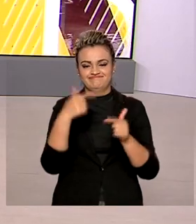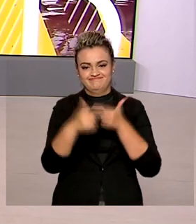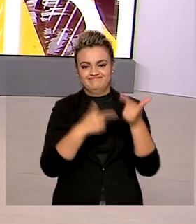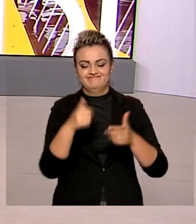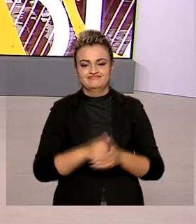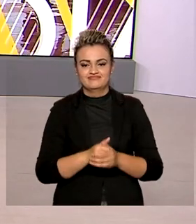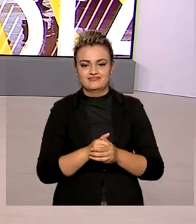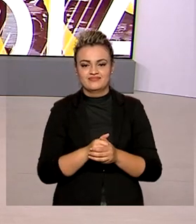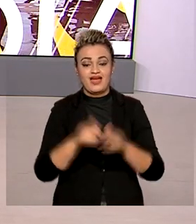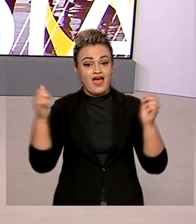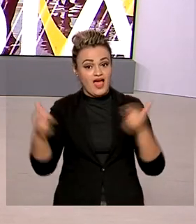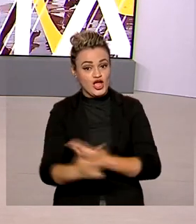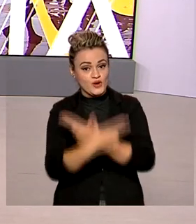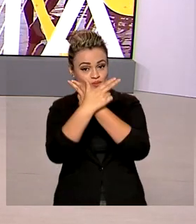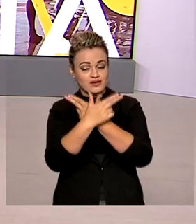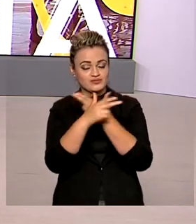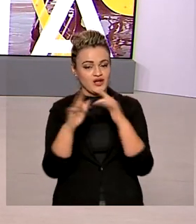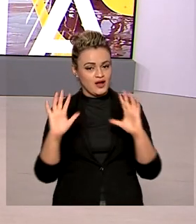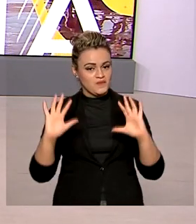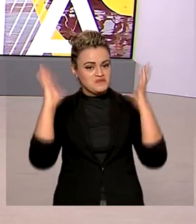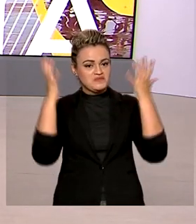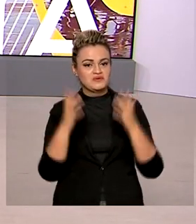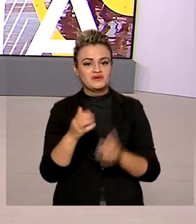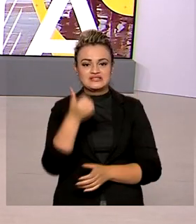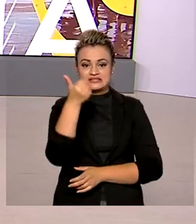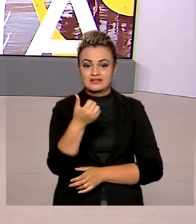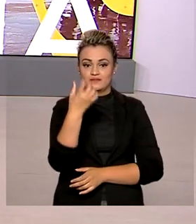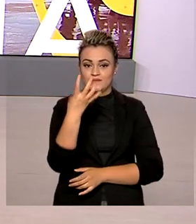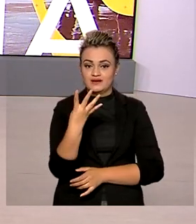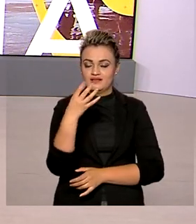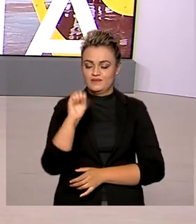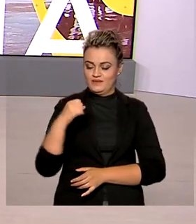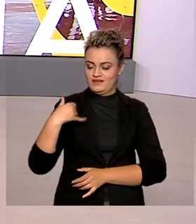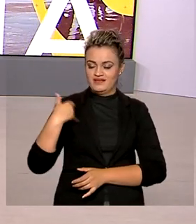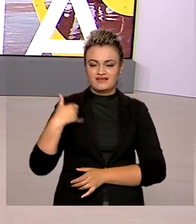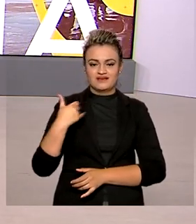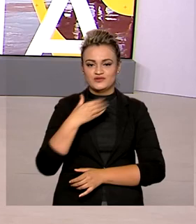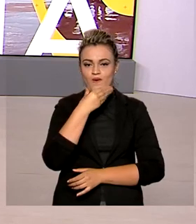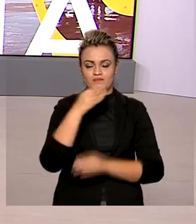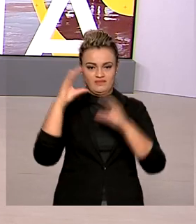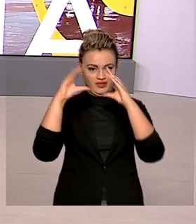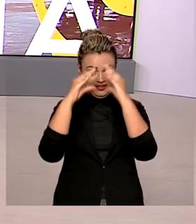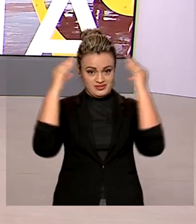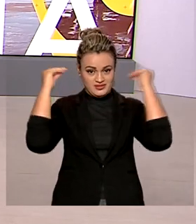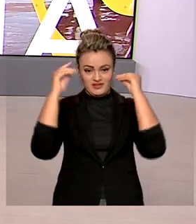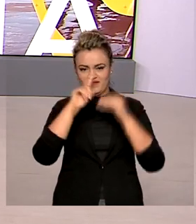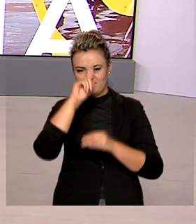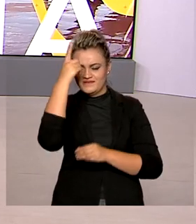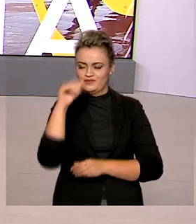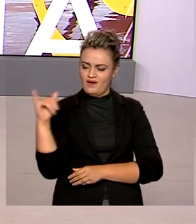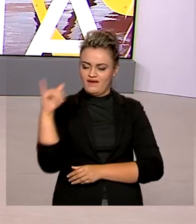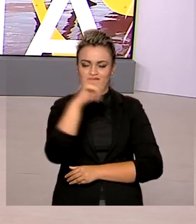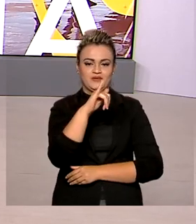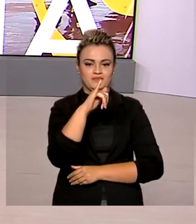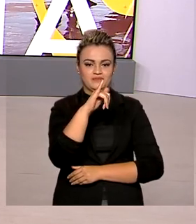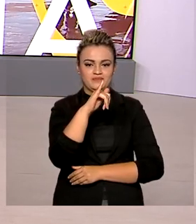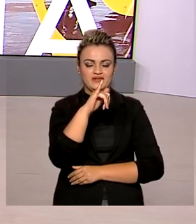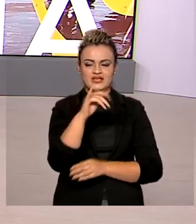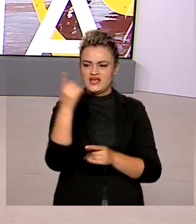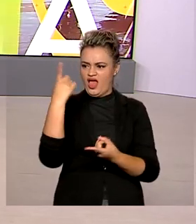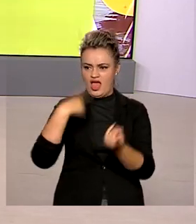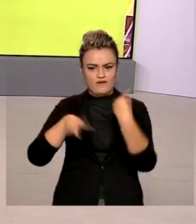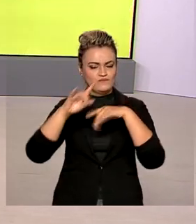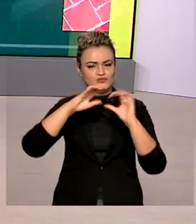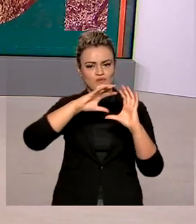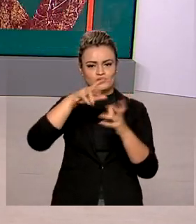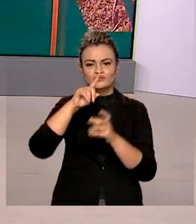A aeronáutica celebrou 148 anos do nascimento de Santos Dumont, brasileiro e patrono da aviação, que revolucionou